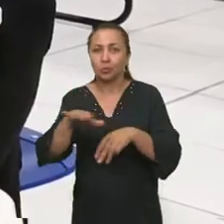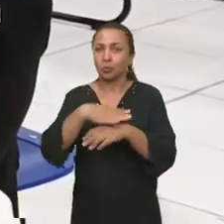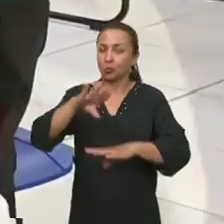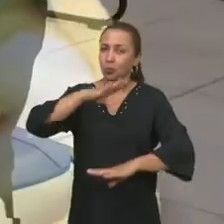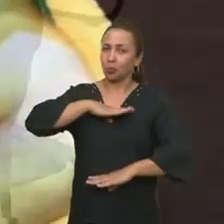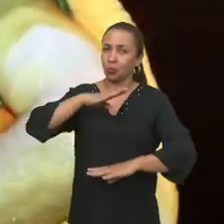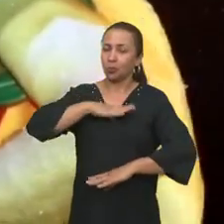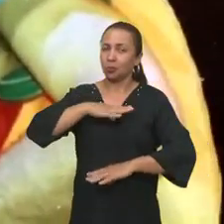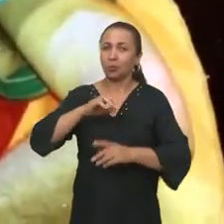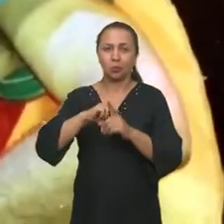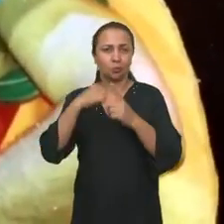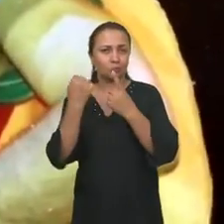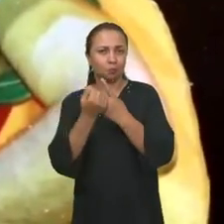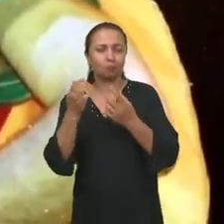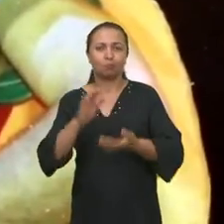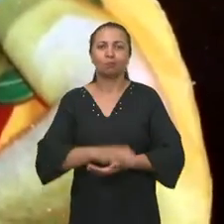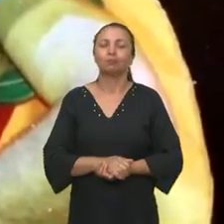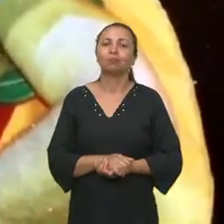sobre o corpo.